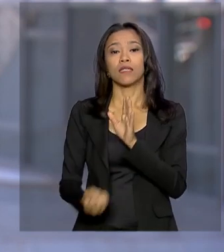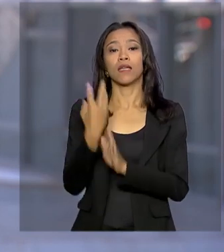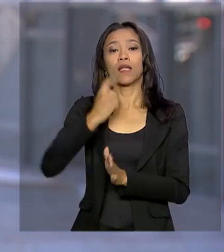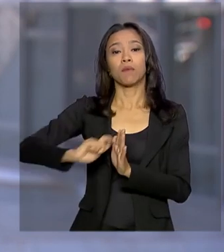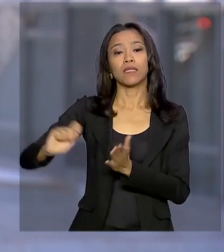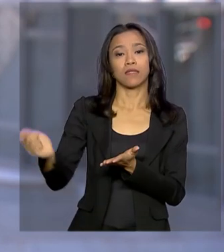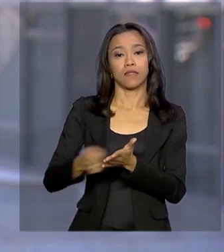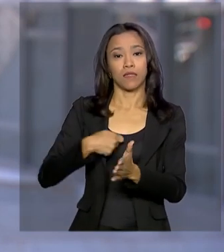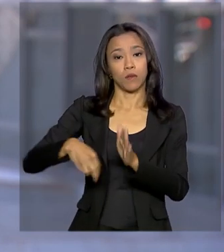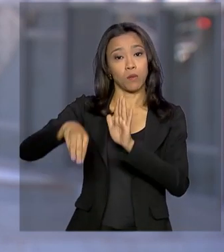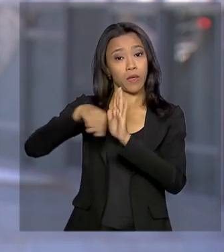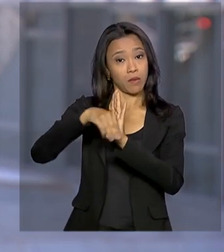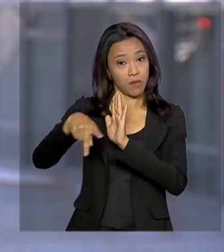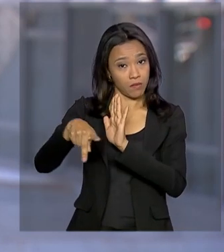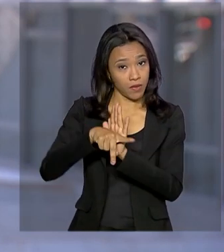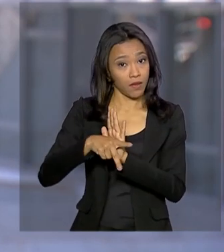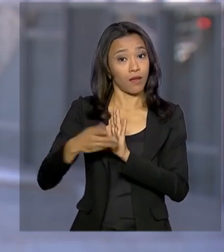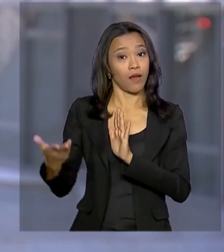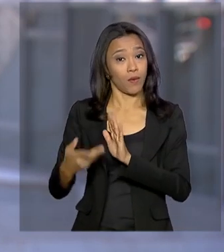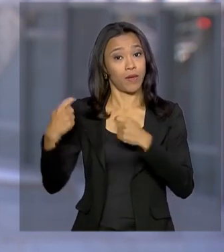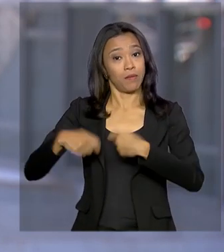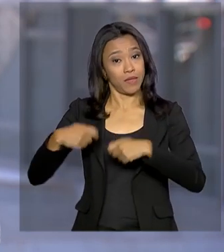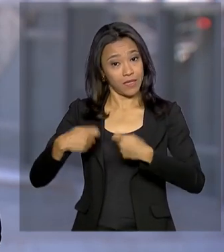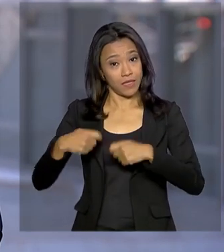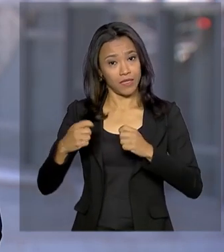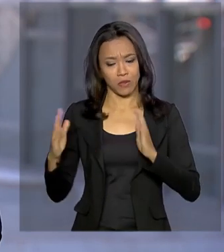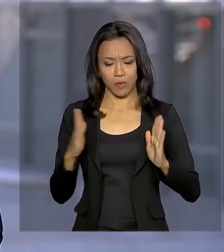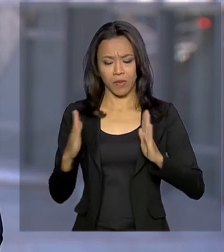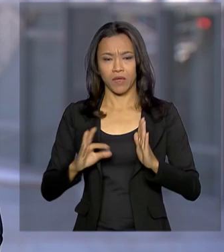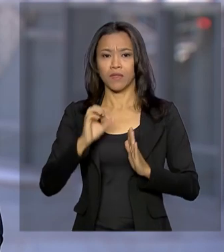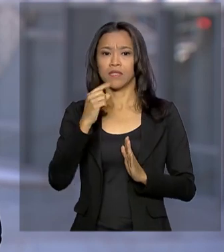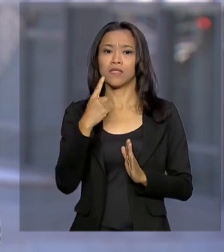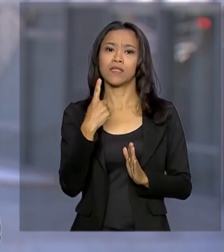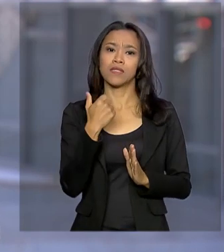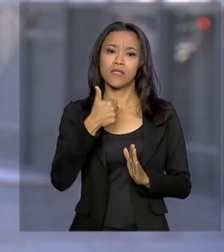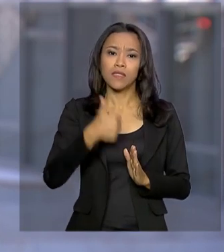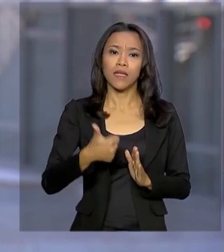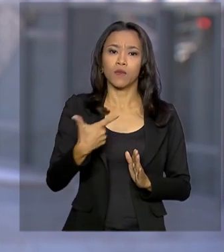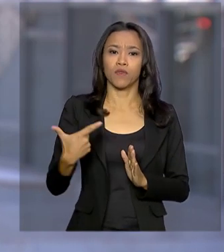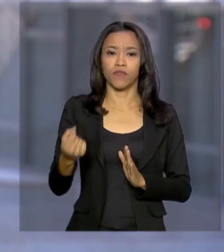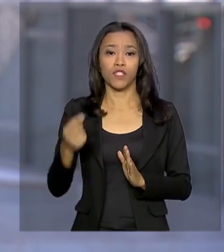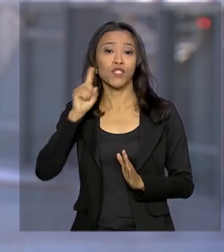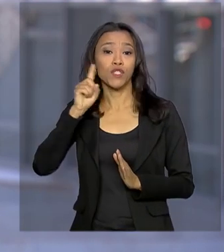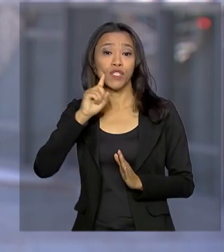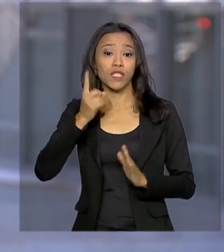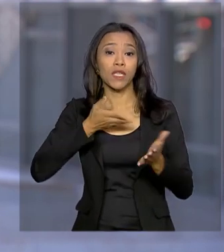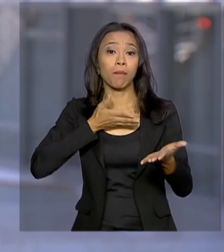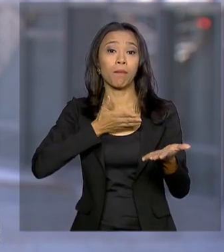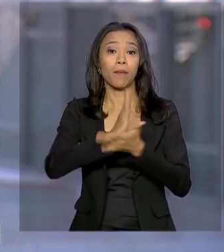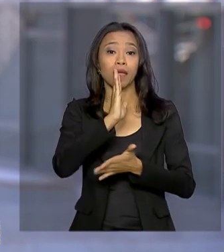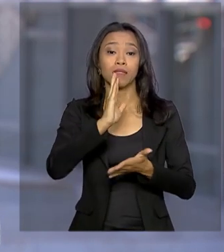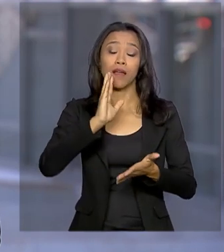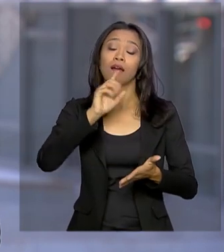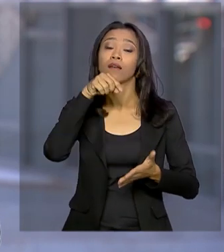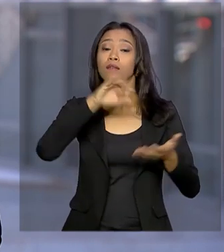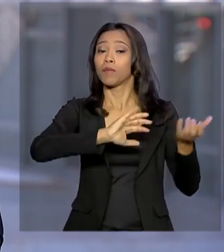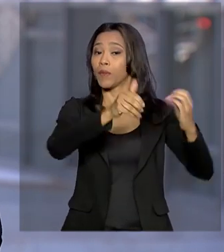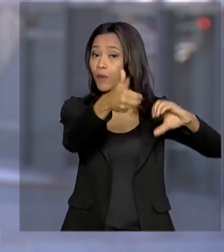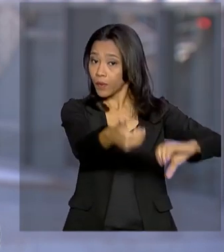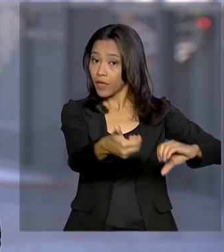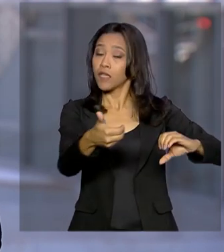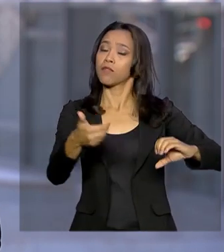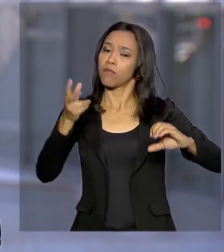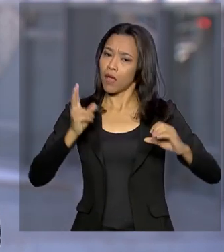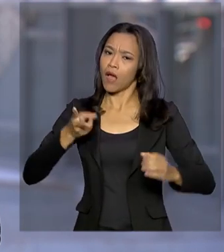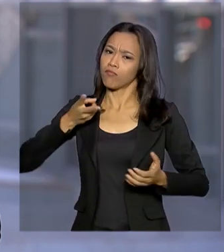provisória e agora precisa ser aprovado em até 120 dias pelo Congresso para entrar em vigor de forma